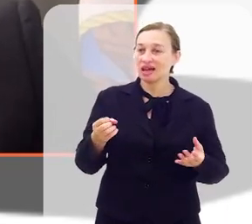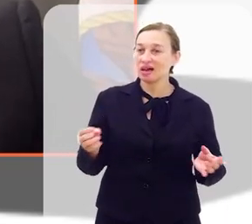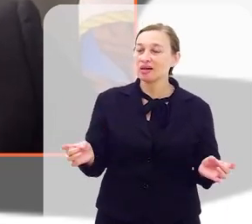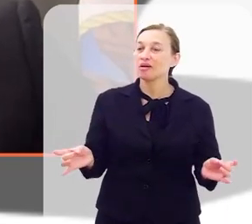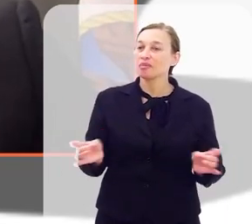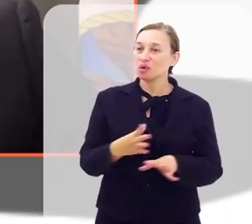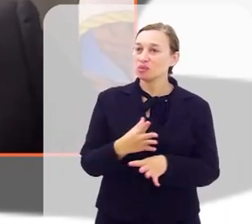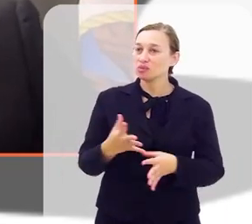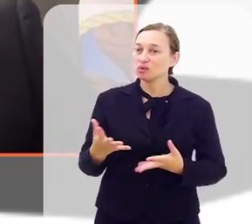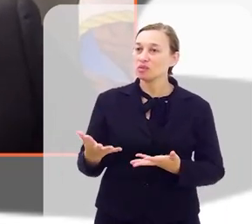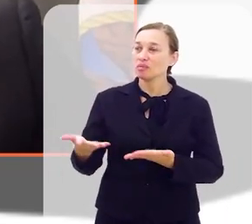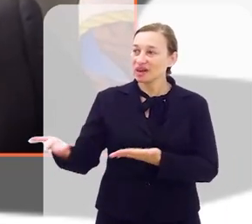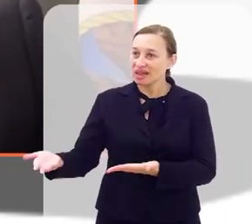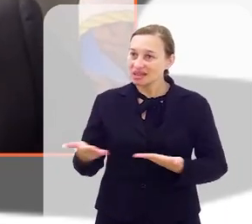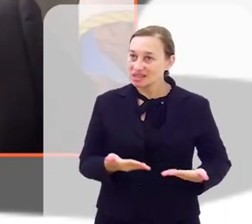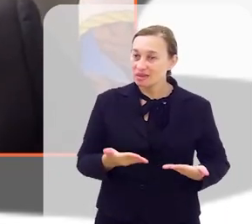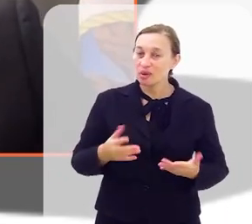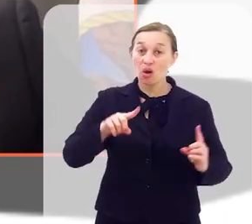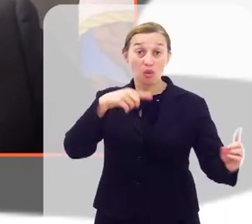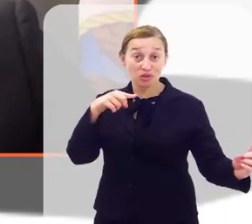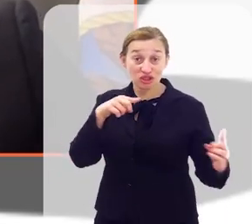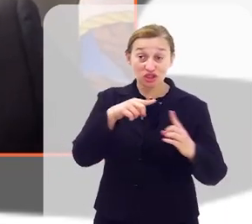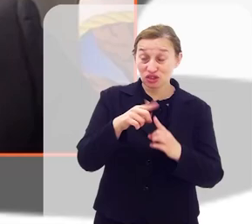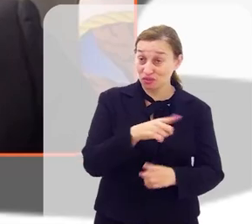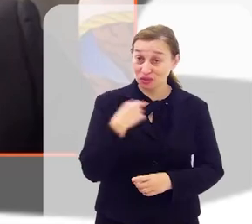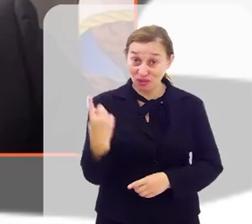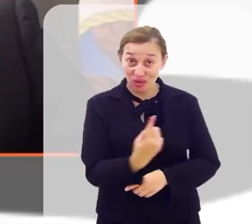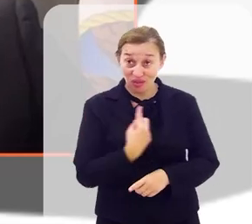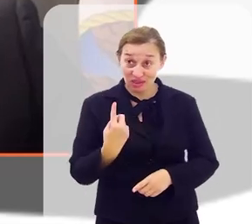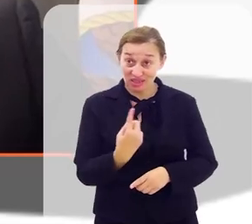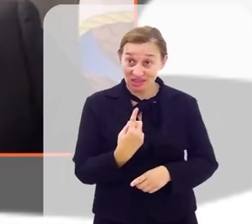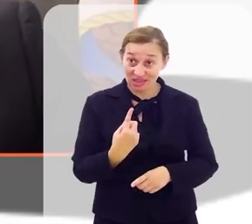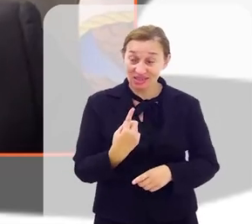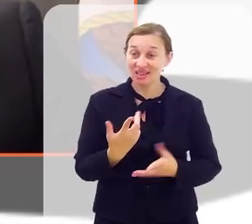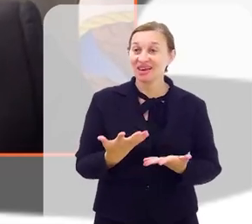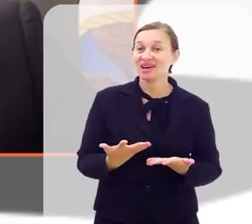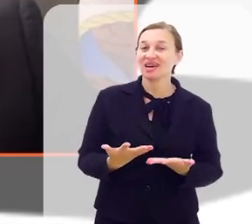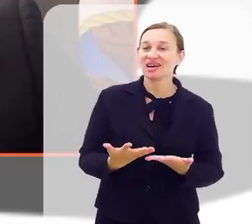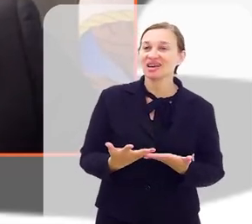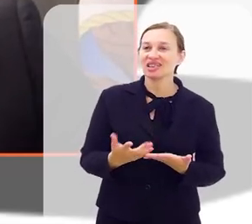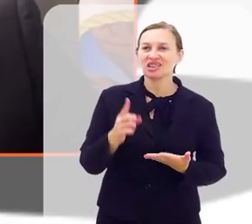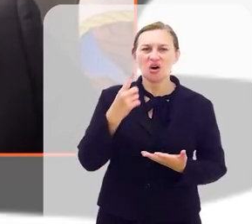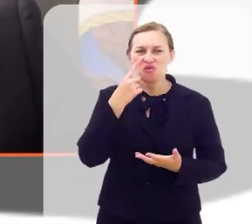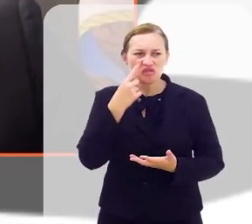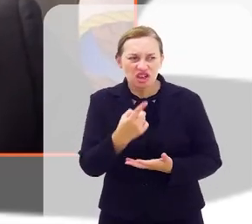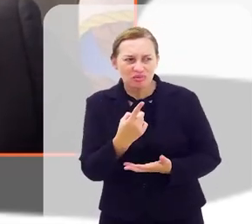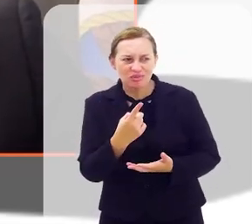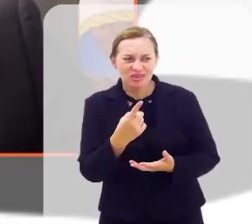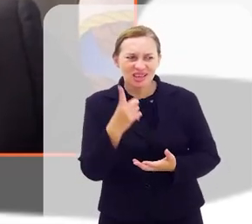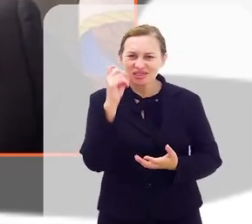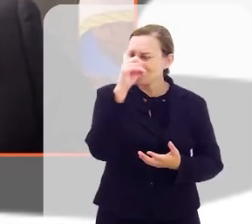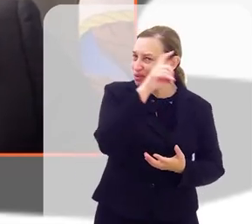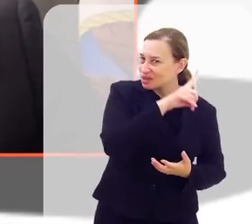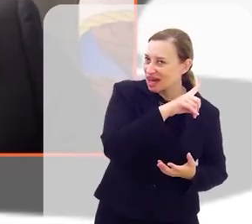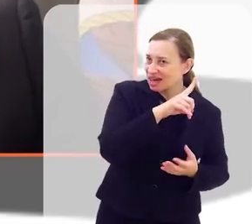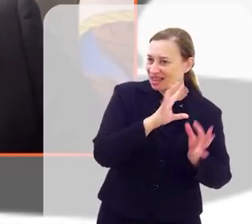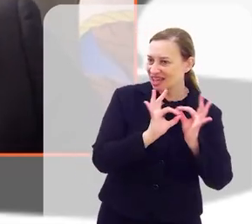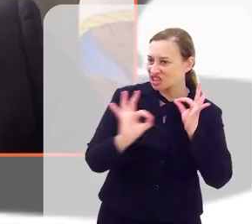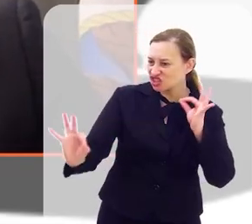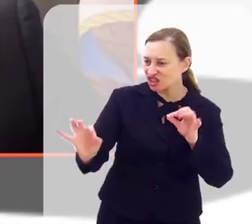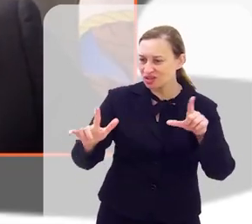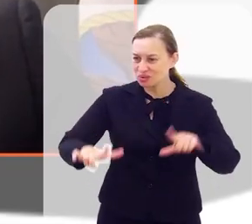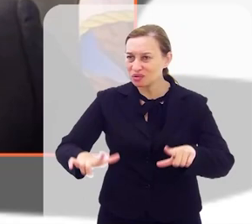Essa é a nossa missão, esse é o nosso objetivo, não contaremos distância, não olharemos a dificuldade para procurar